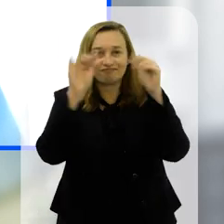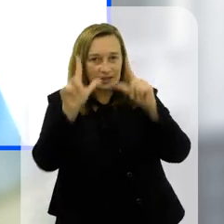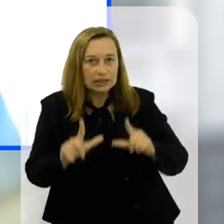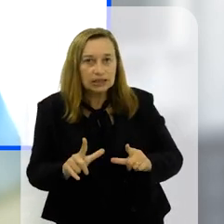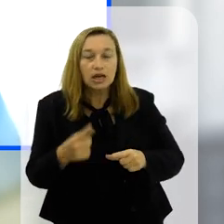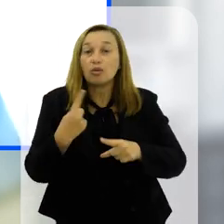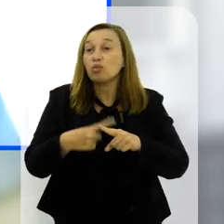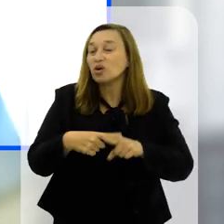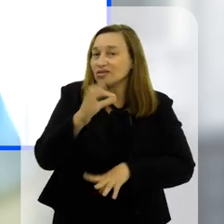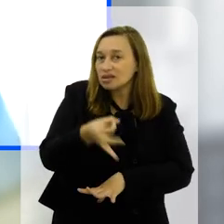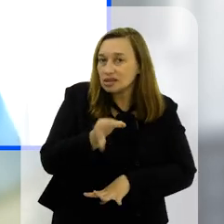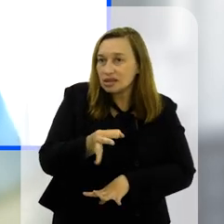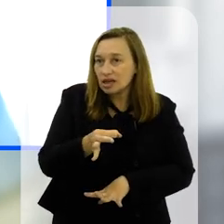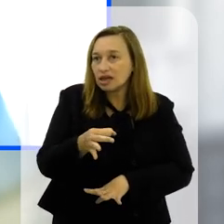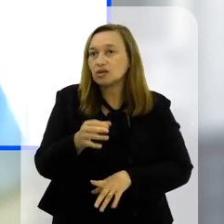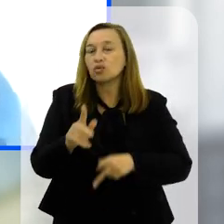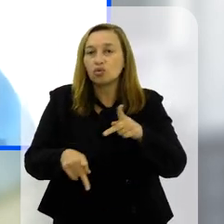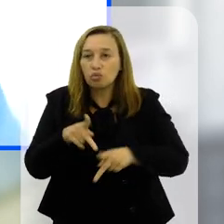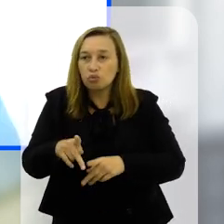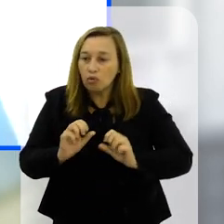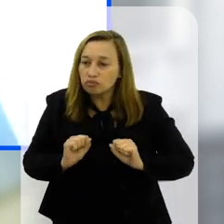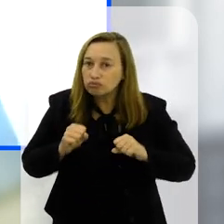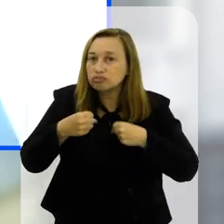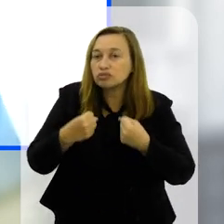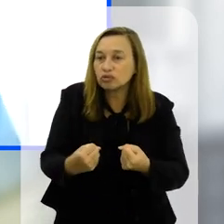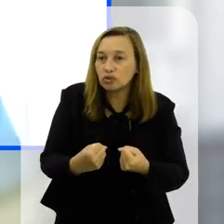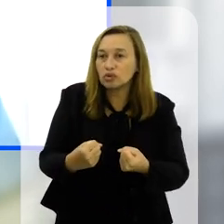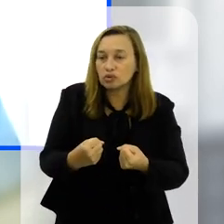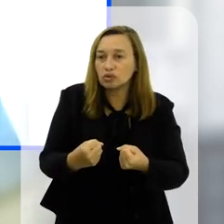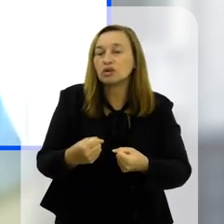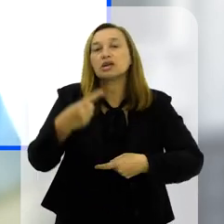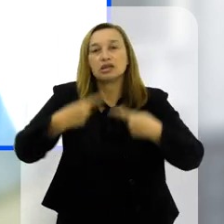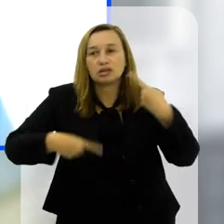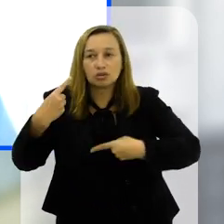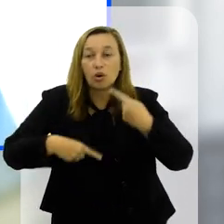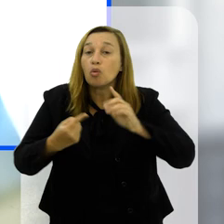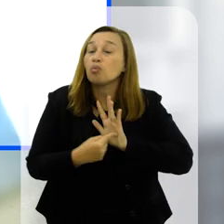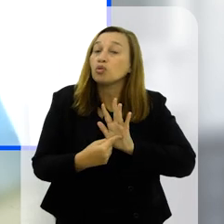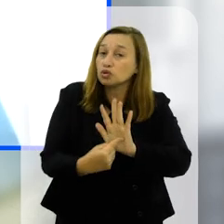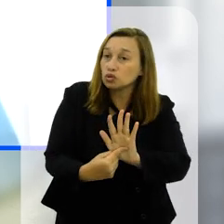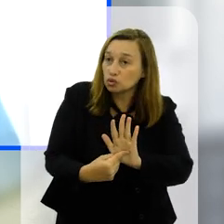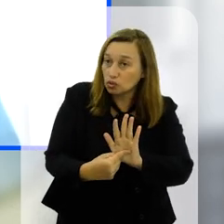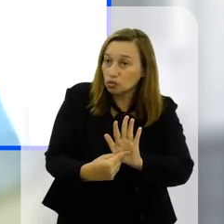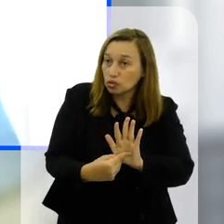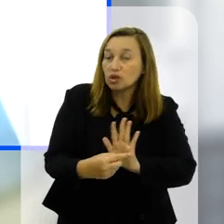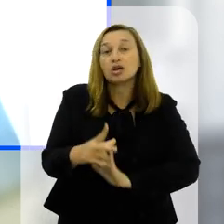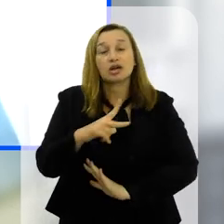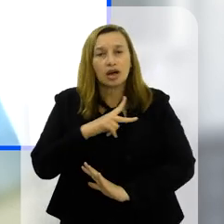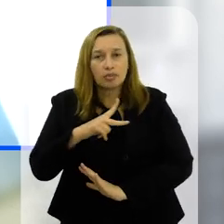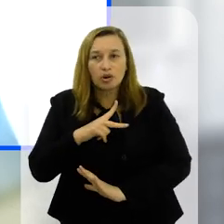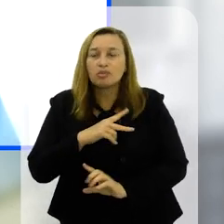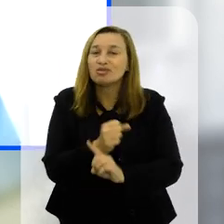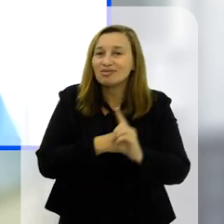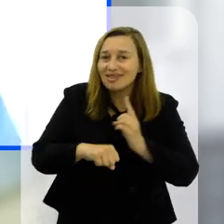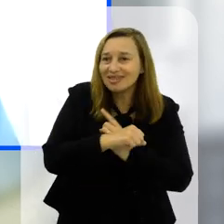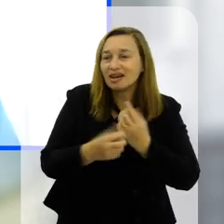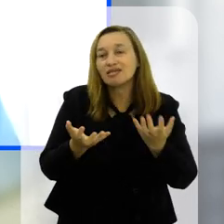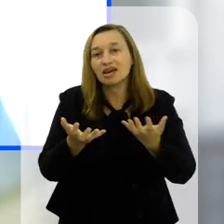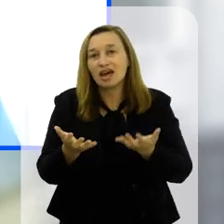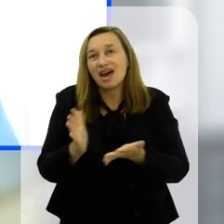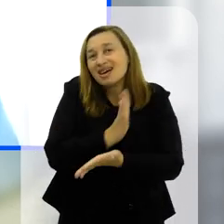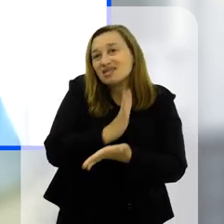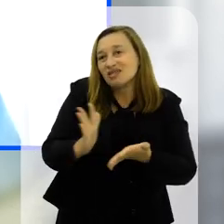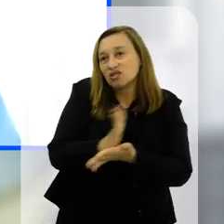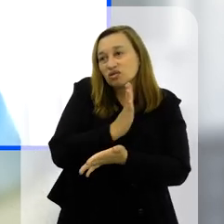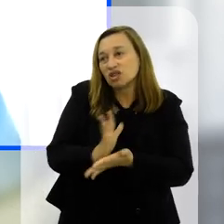deixou muito felizes, né porque, de fato, a sociedade civil se engajou nesse debate demonstrou o que a própria sociedade quer que muitas vezes